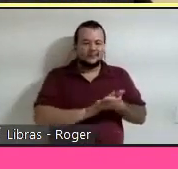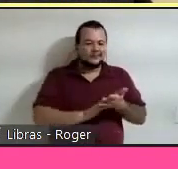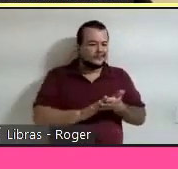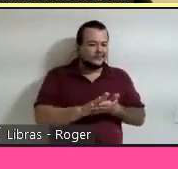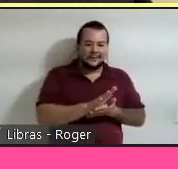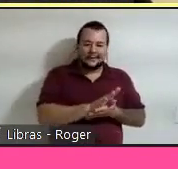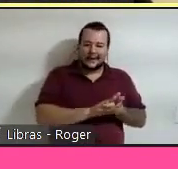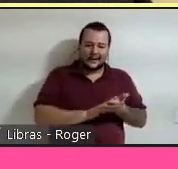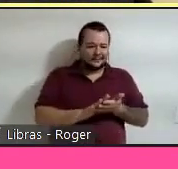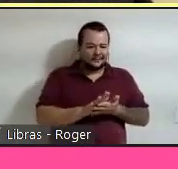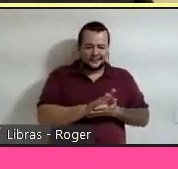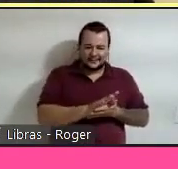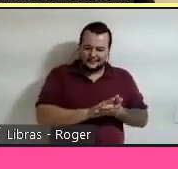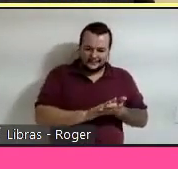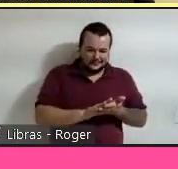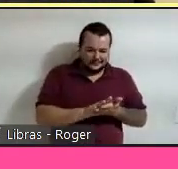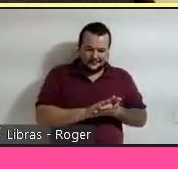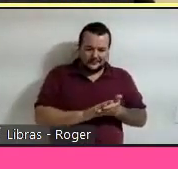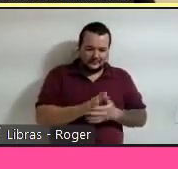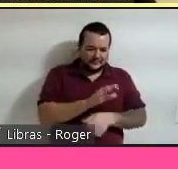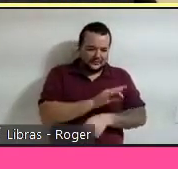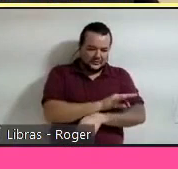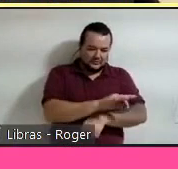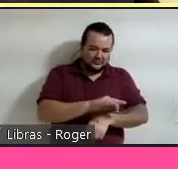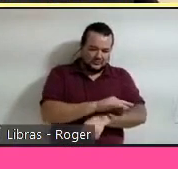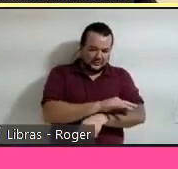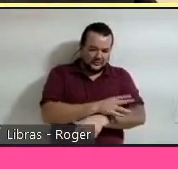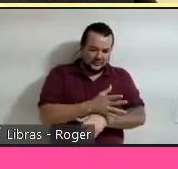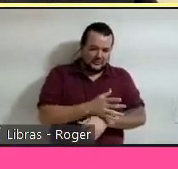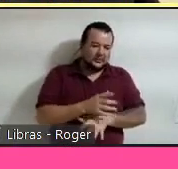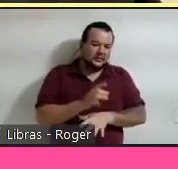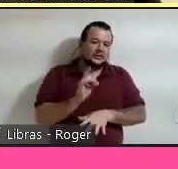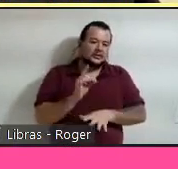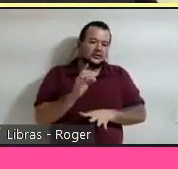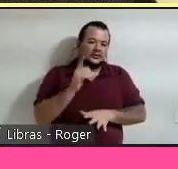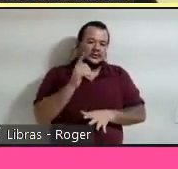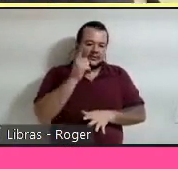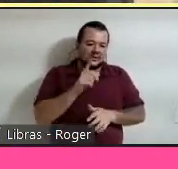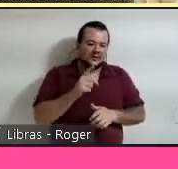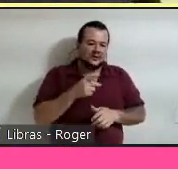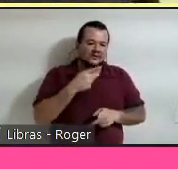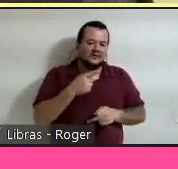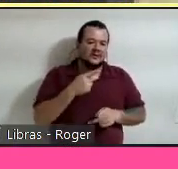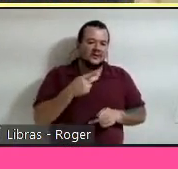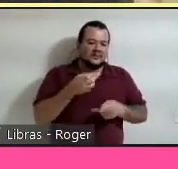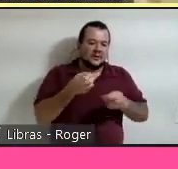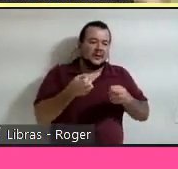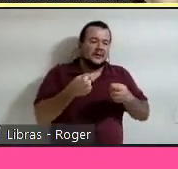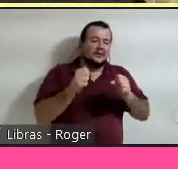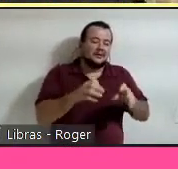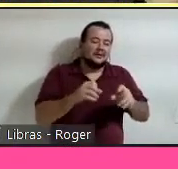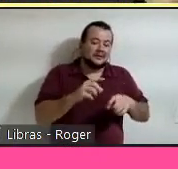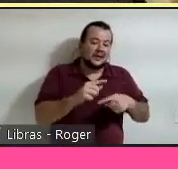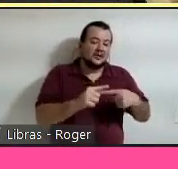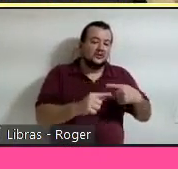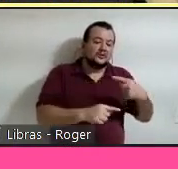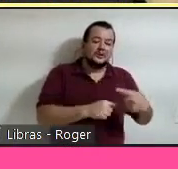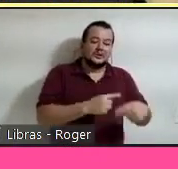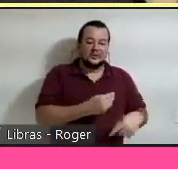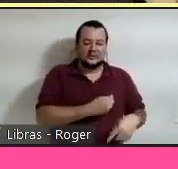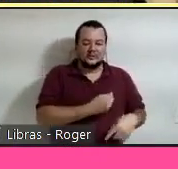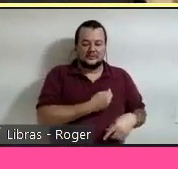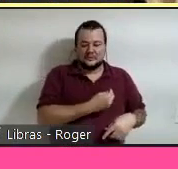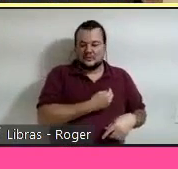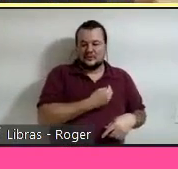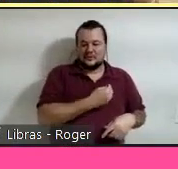ensinar para ele a falar que a avaliação do ciclo de vida é feminino, ele falou ACV, mas fora isso, ele aprendeu isso no